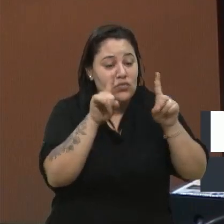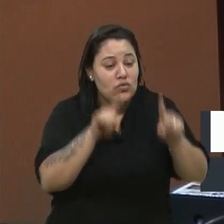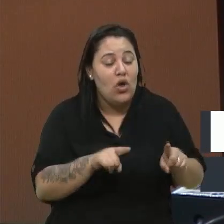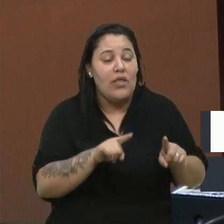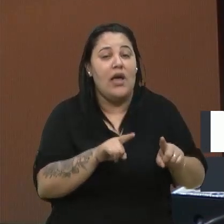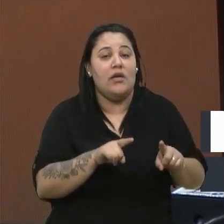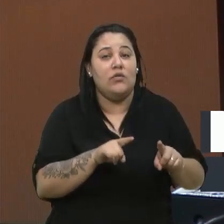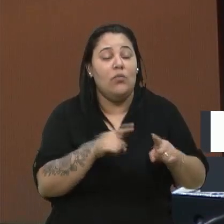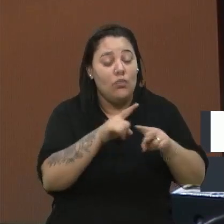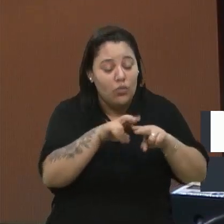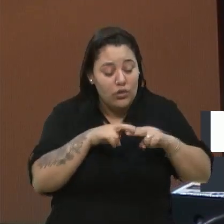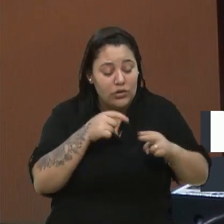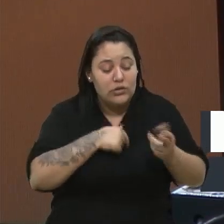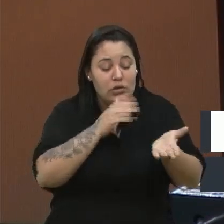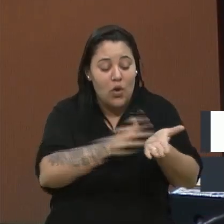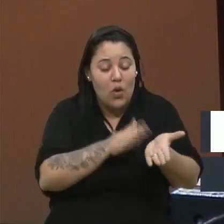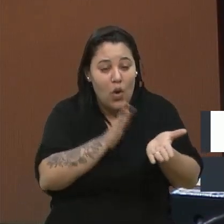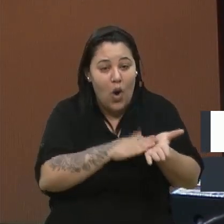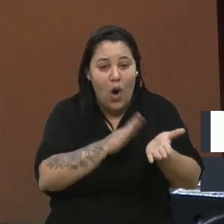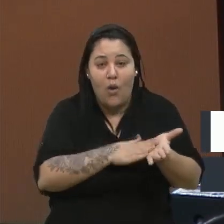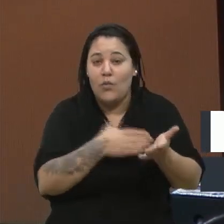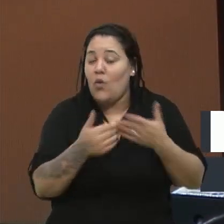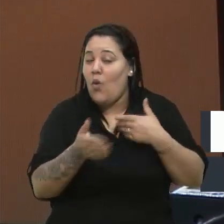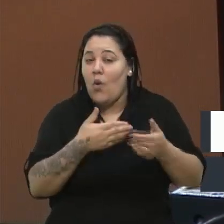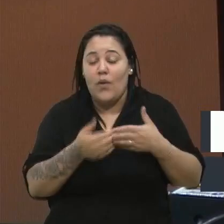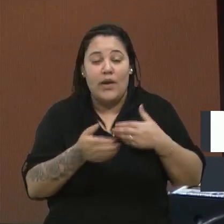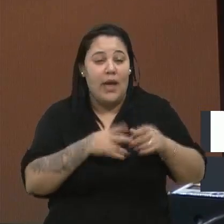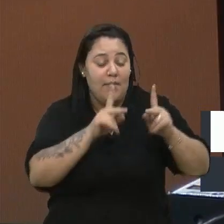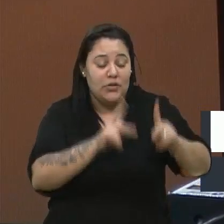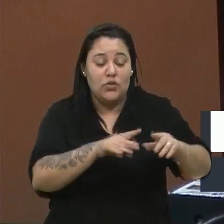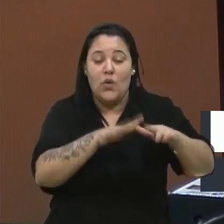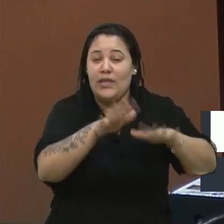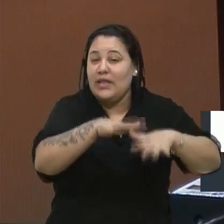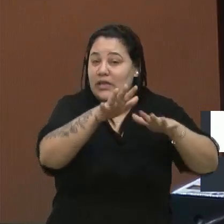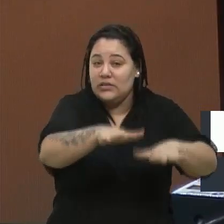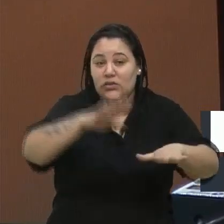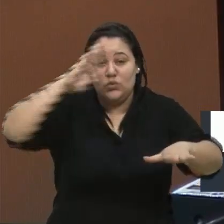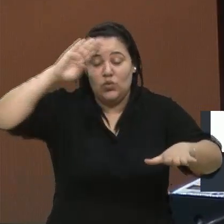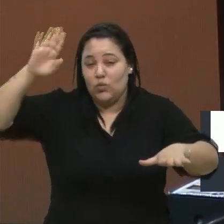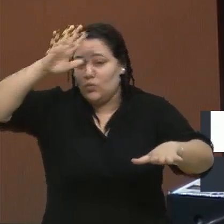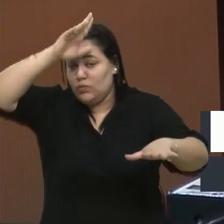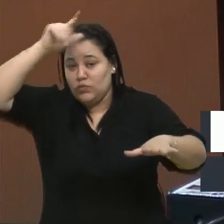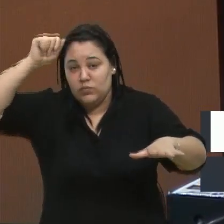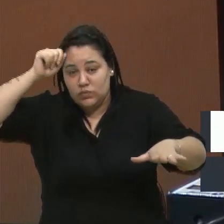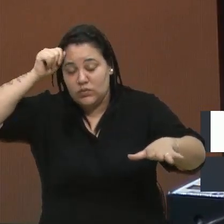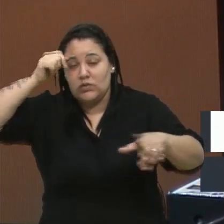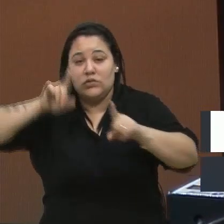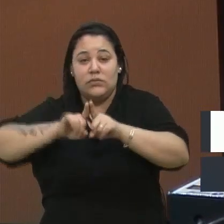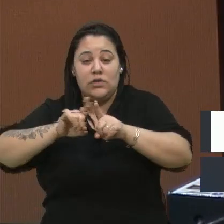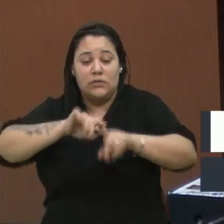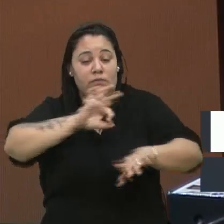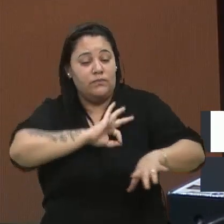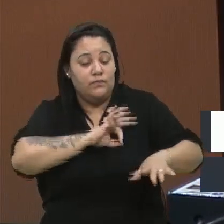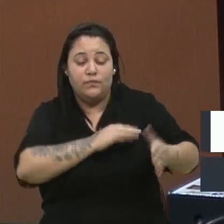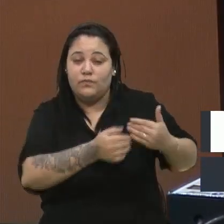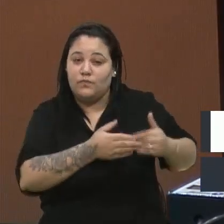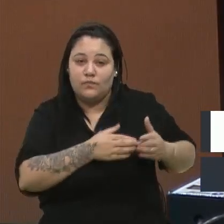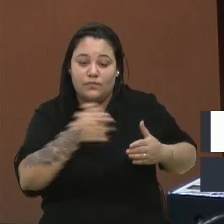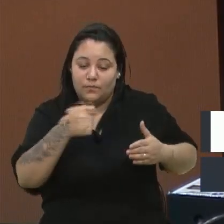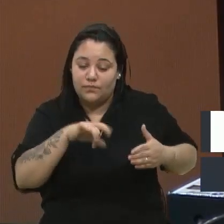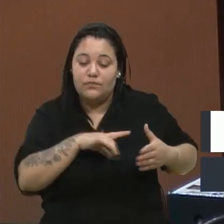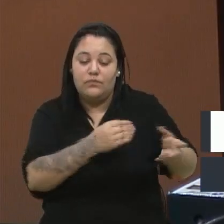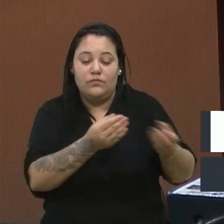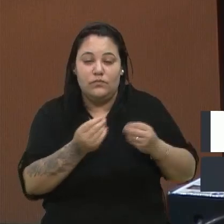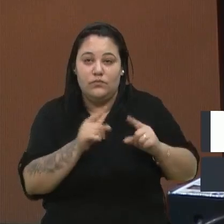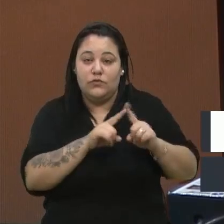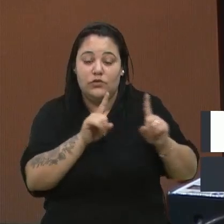a questão do efetivo, seja trânsito, guarda, brigada, polícia civil, enfim. Porque, senão, acontecem essas coisas que, obviamente, a